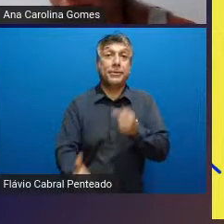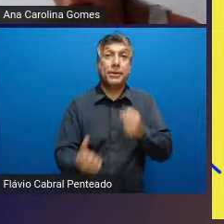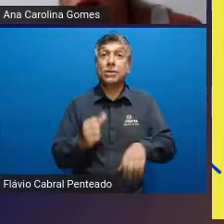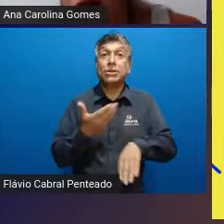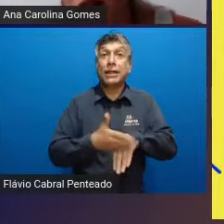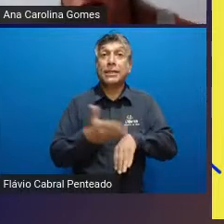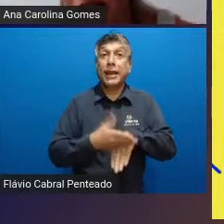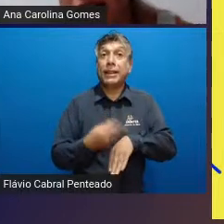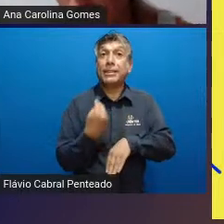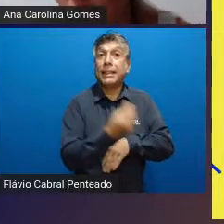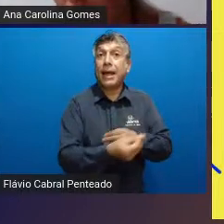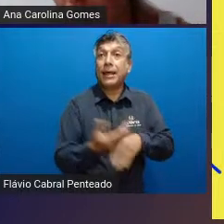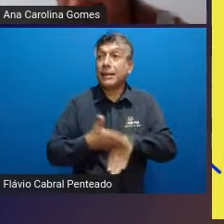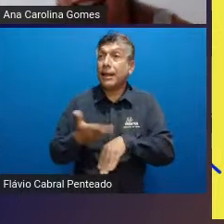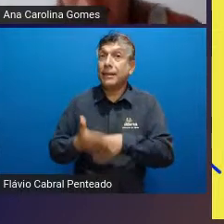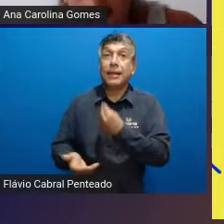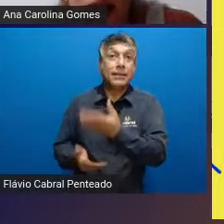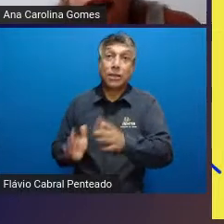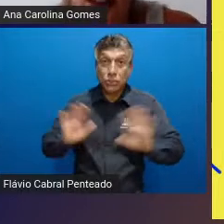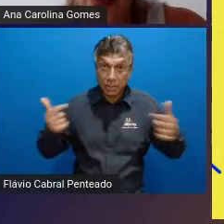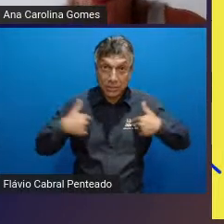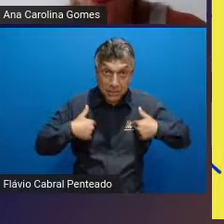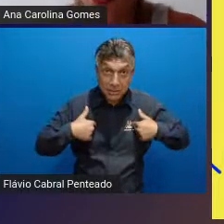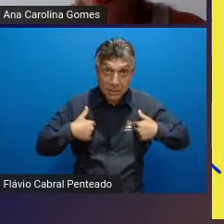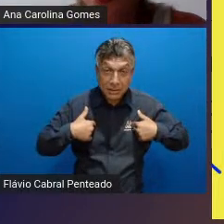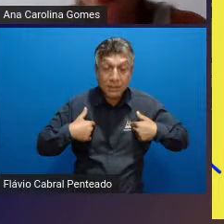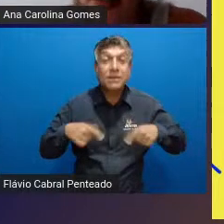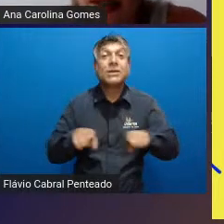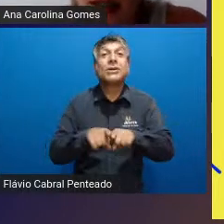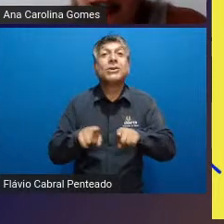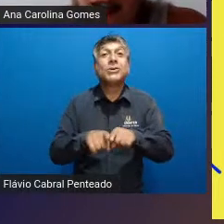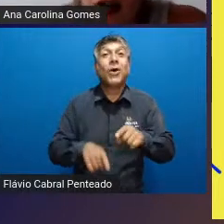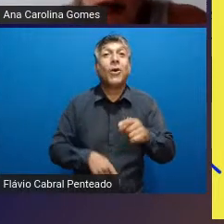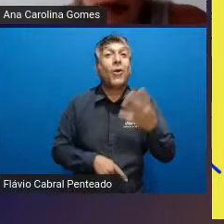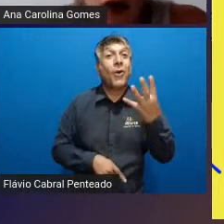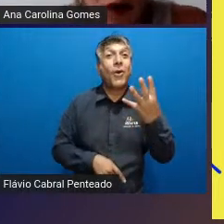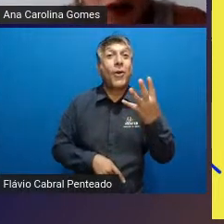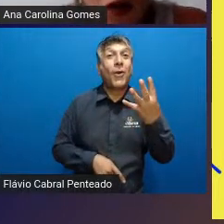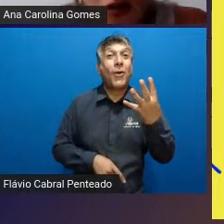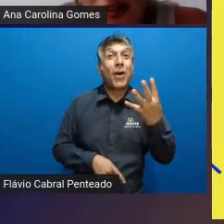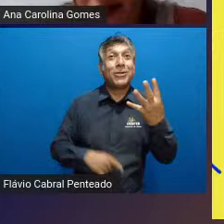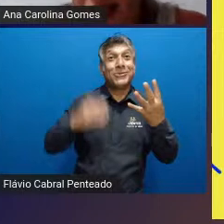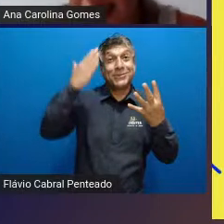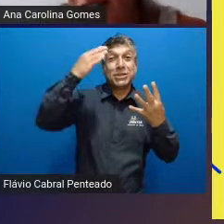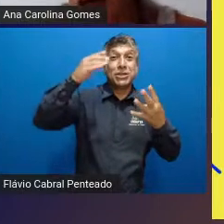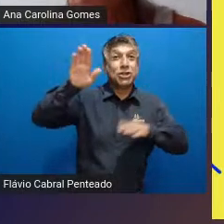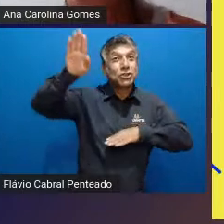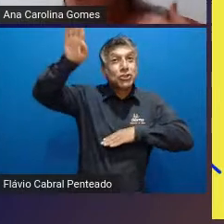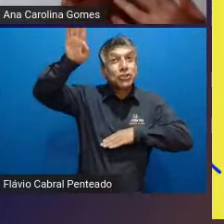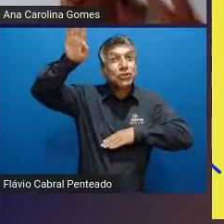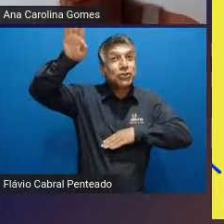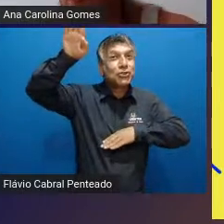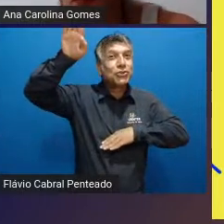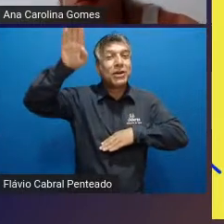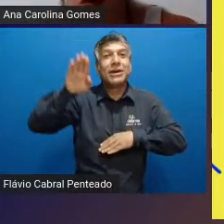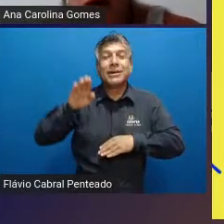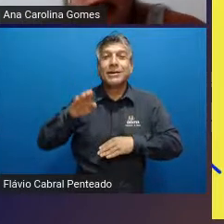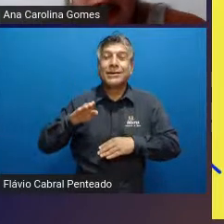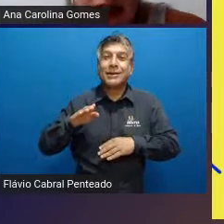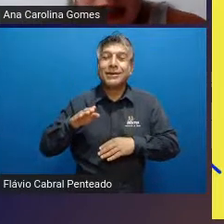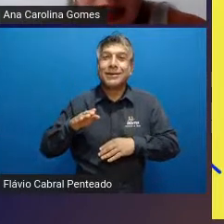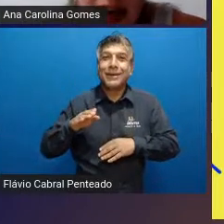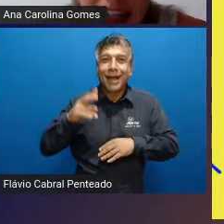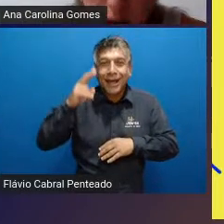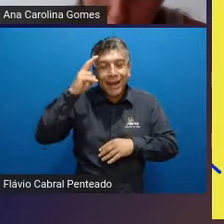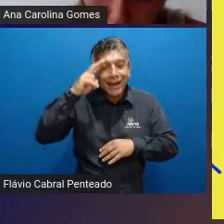treino só isso que conhecem de nós né que nem o quarteto fantástico que eu tinha dito antes então o papel do professor de educação física ele vai muito além pessoal